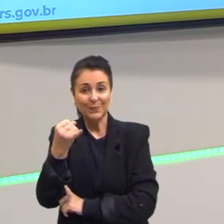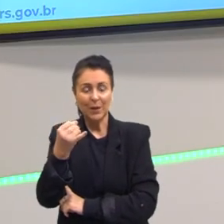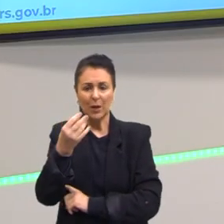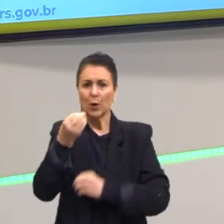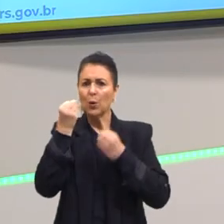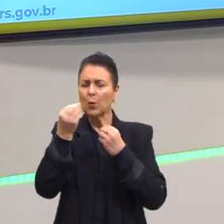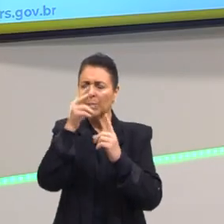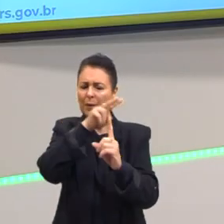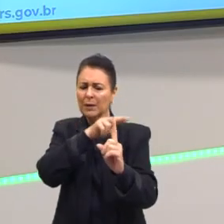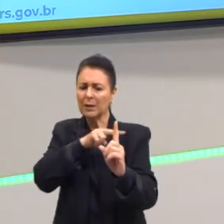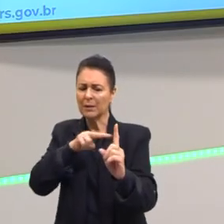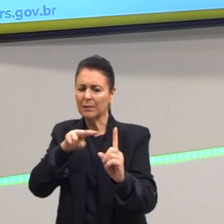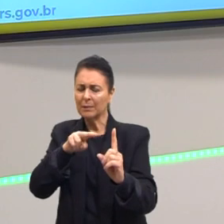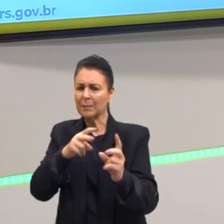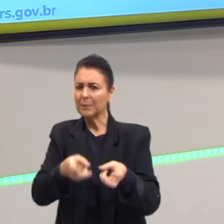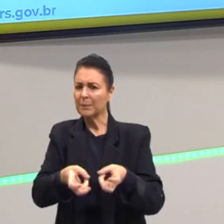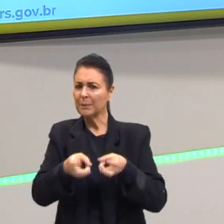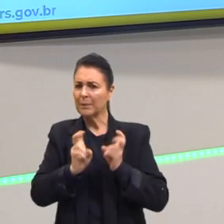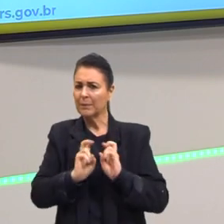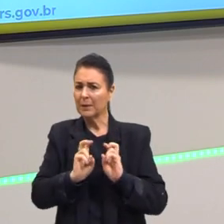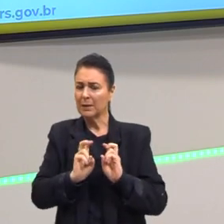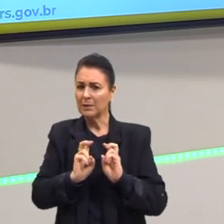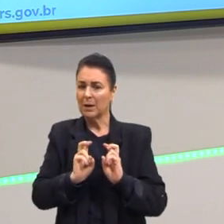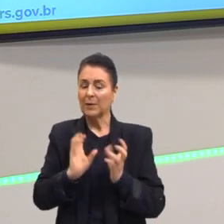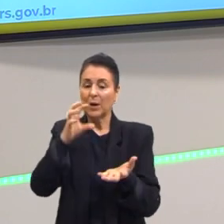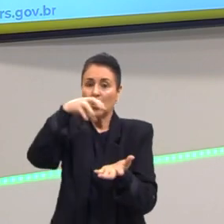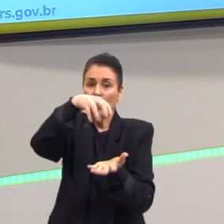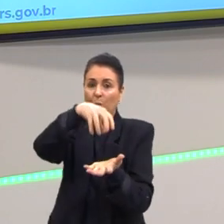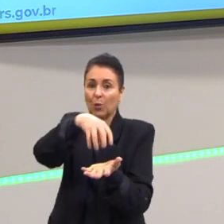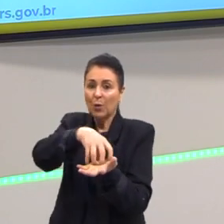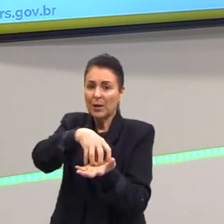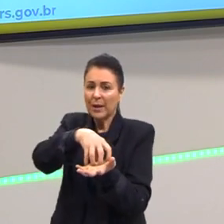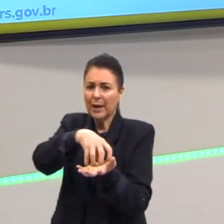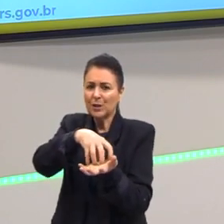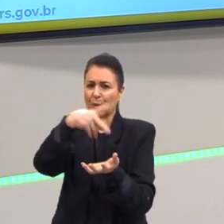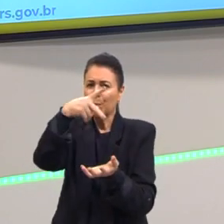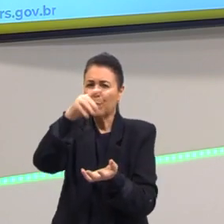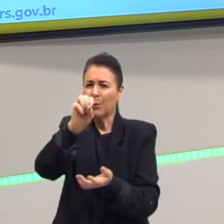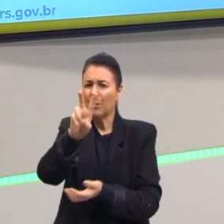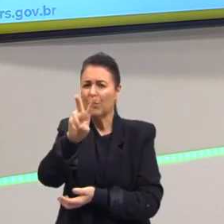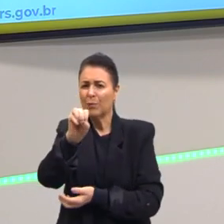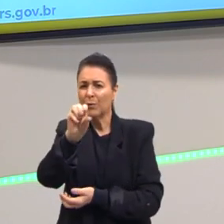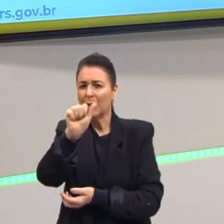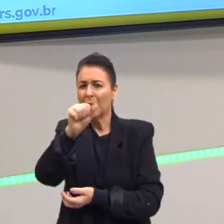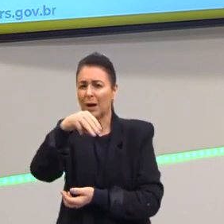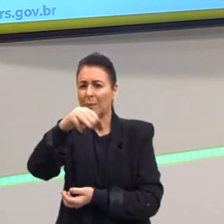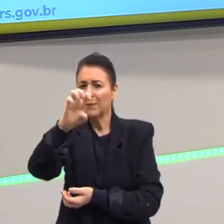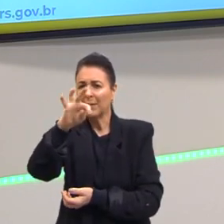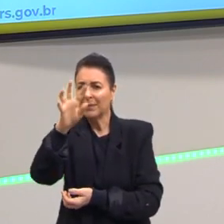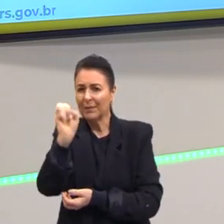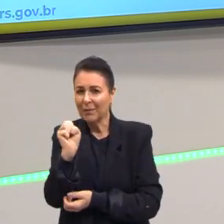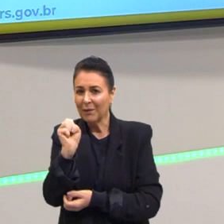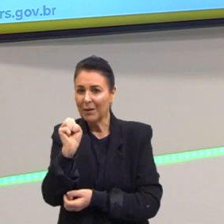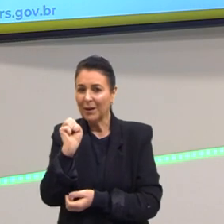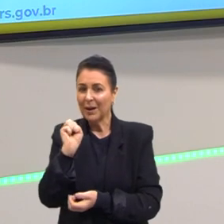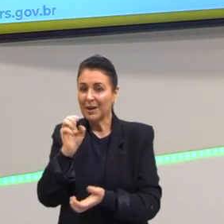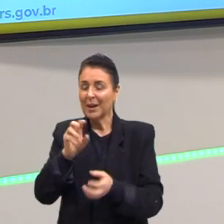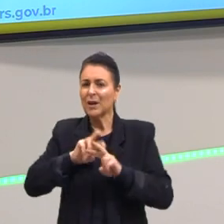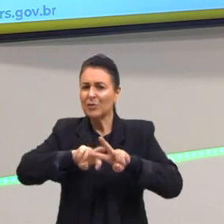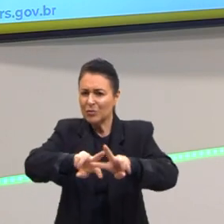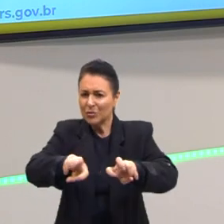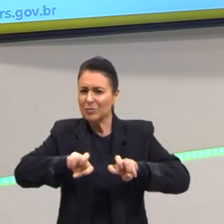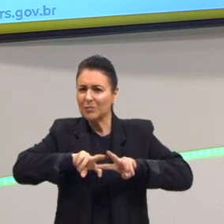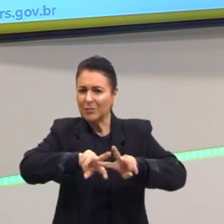ele vê isso? Nessa questão da colônia de povoamento e colônia de exploração. América, o Brasil,